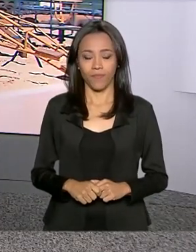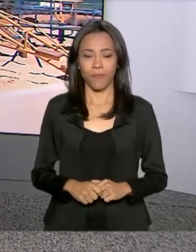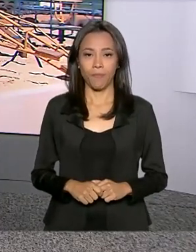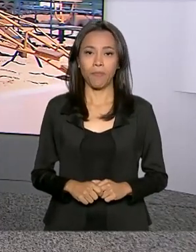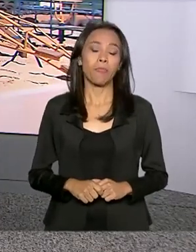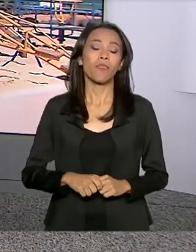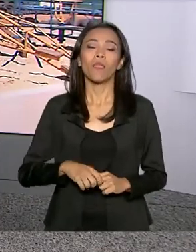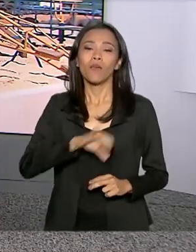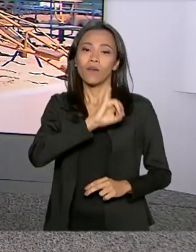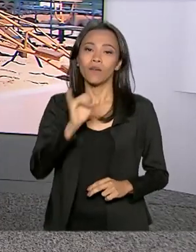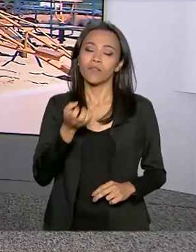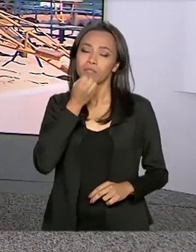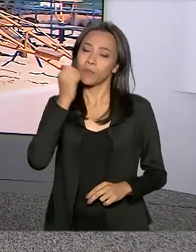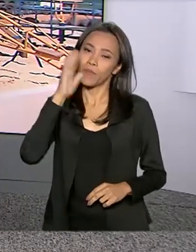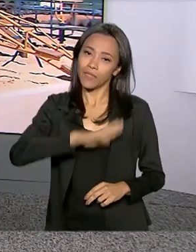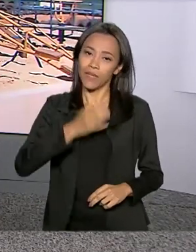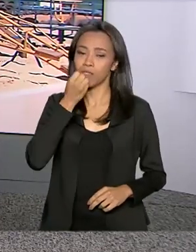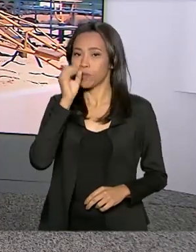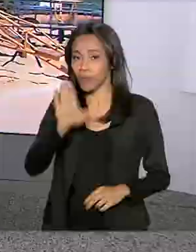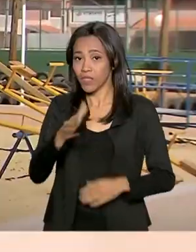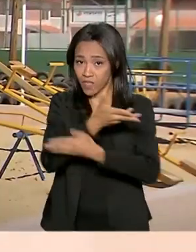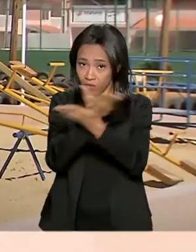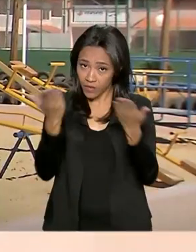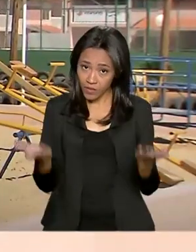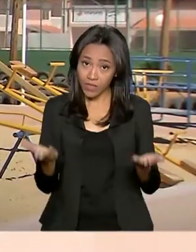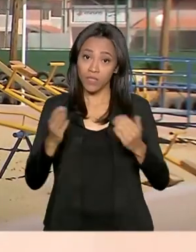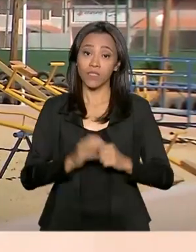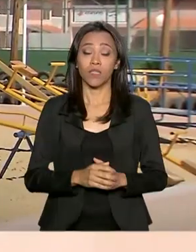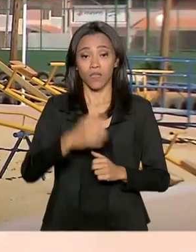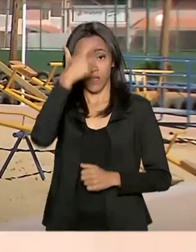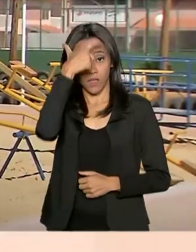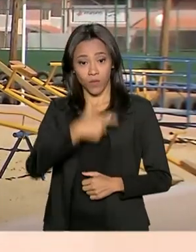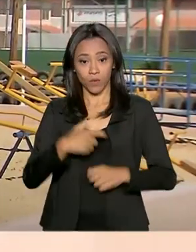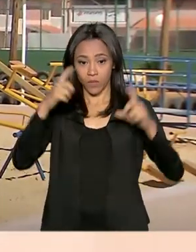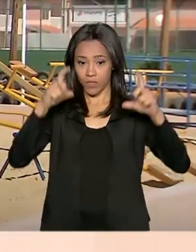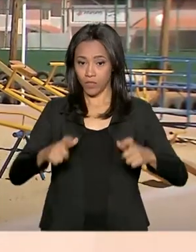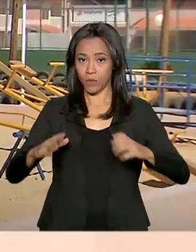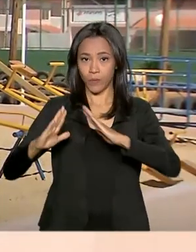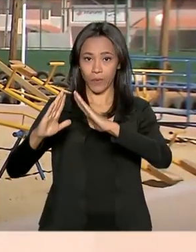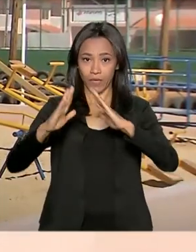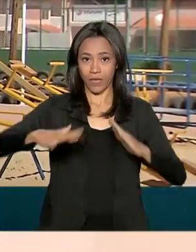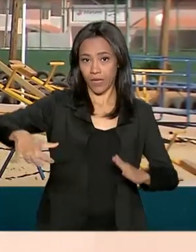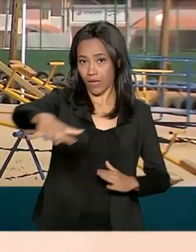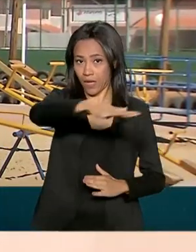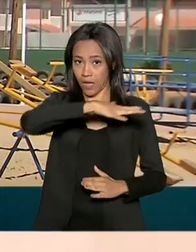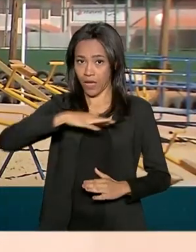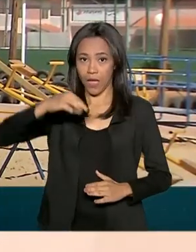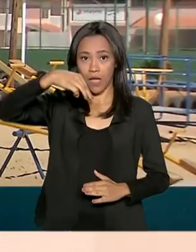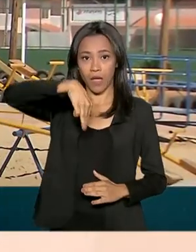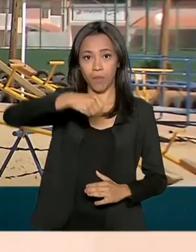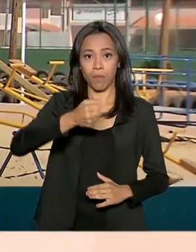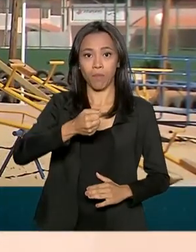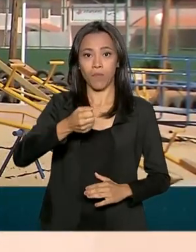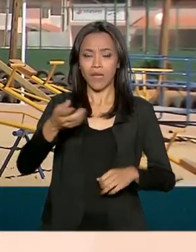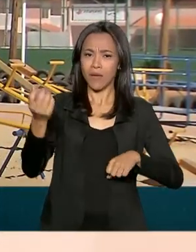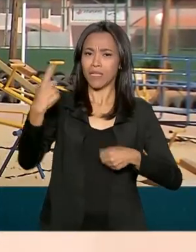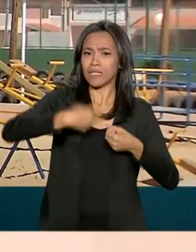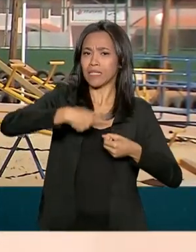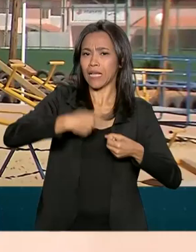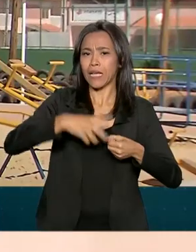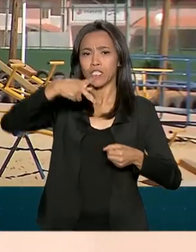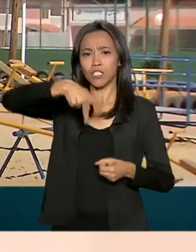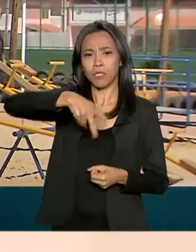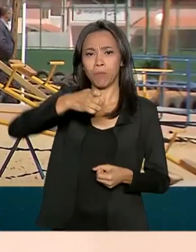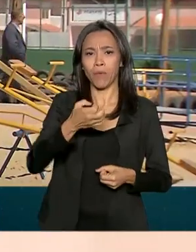Olá, Roberto, boa tarde, uma boa tarde a todos. Eu estou aqui no residencial Morada Nova, em Petrolina, cidade que fica